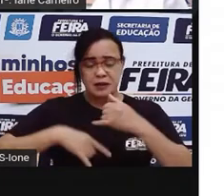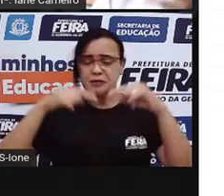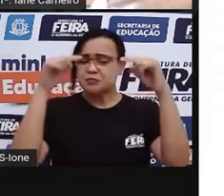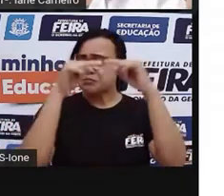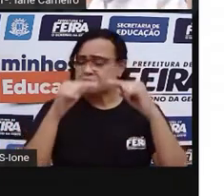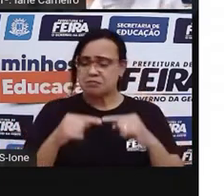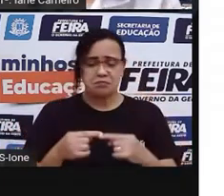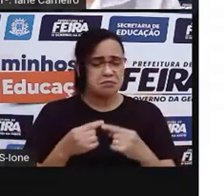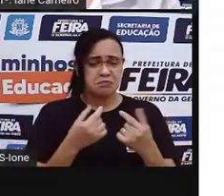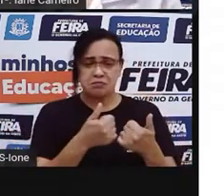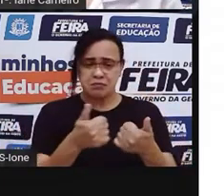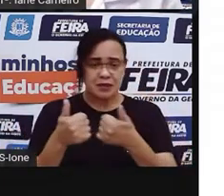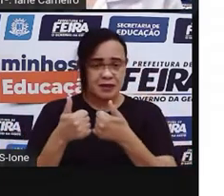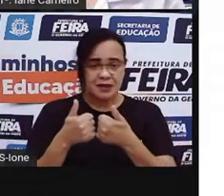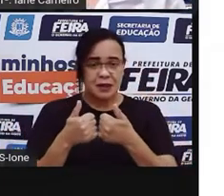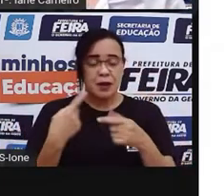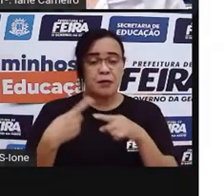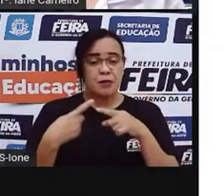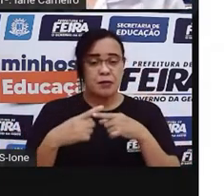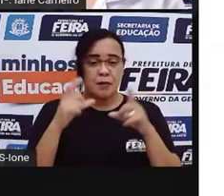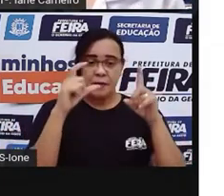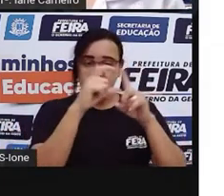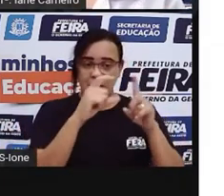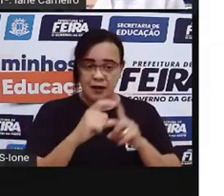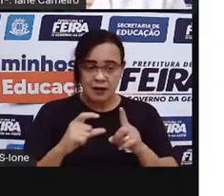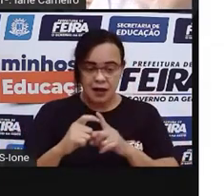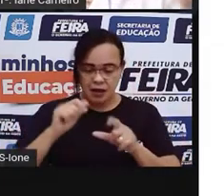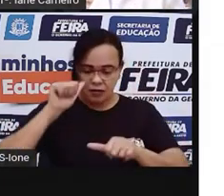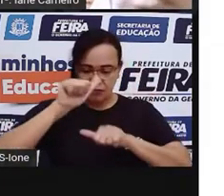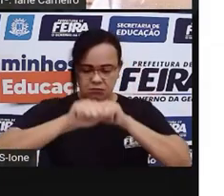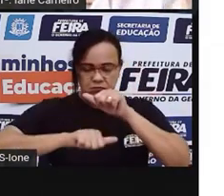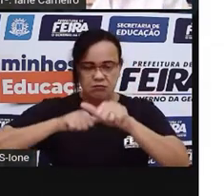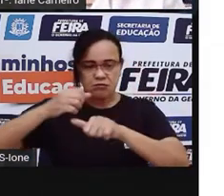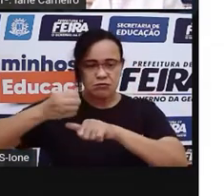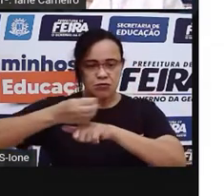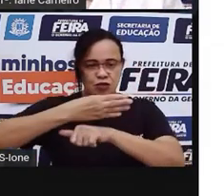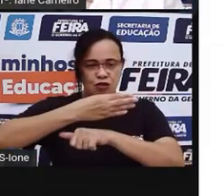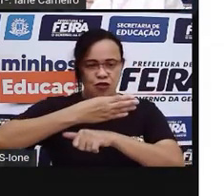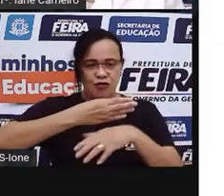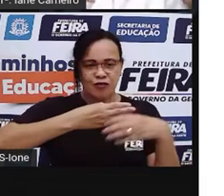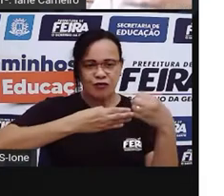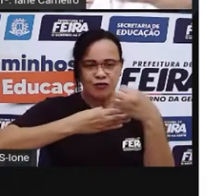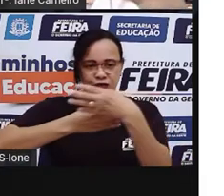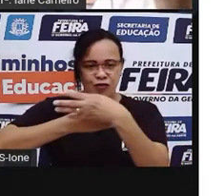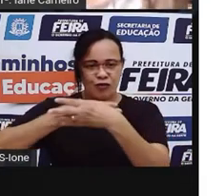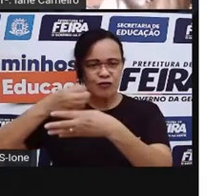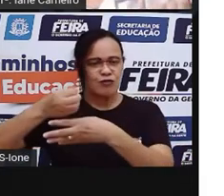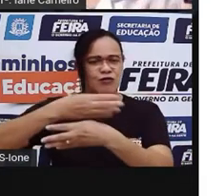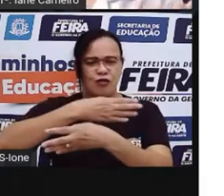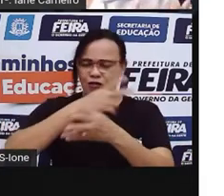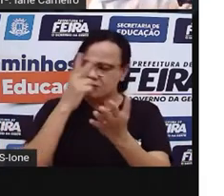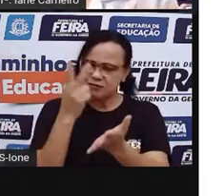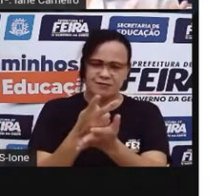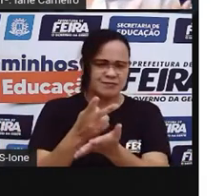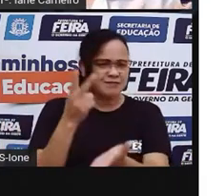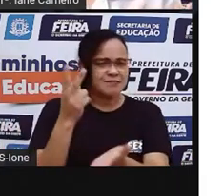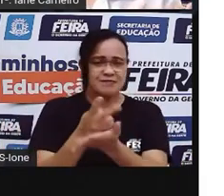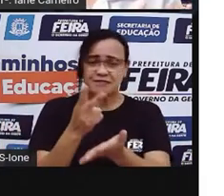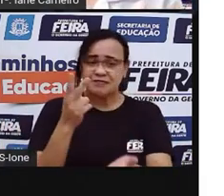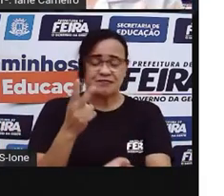se renovam. Quando ele fala aqui, que poesia brincar com a palavra. Como se brinca com bola.